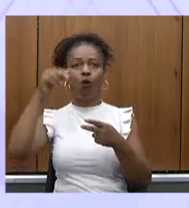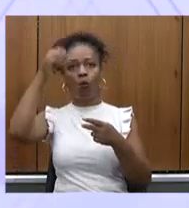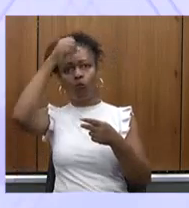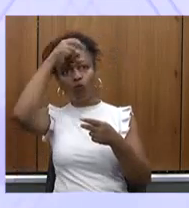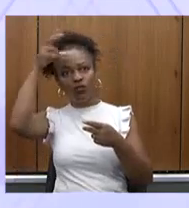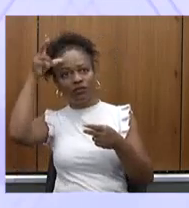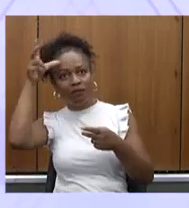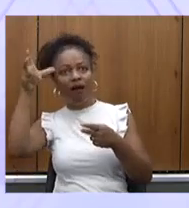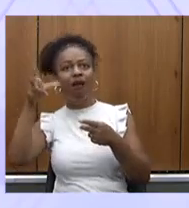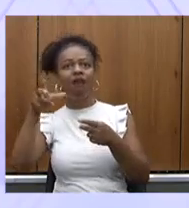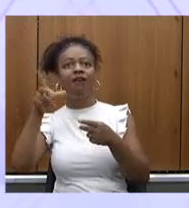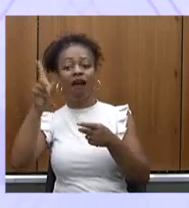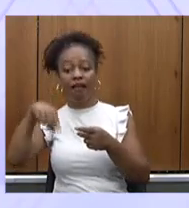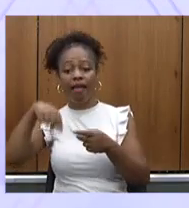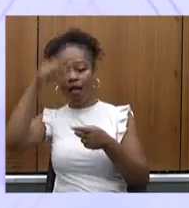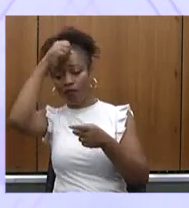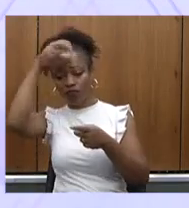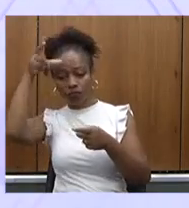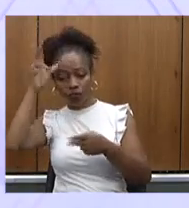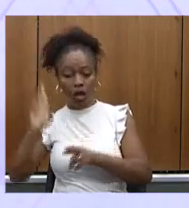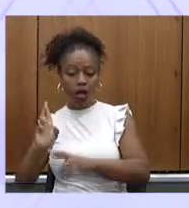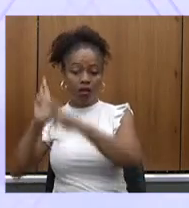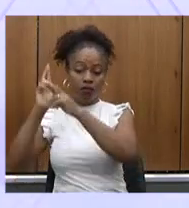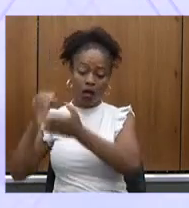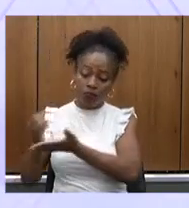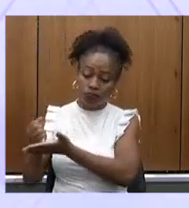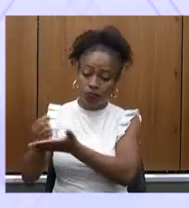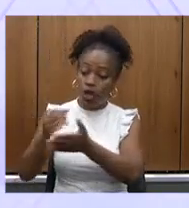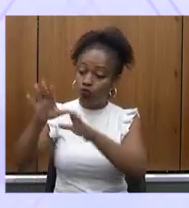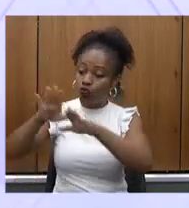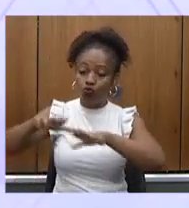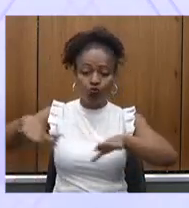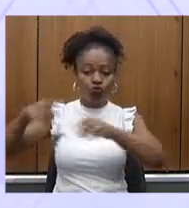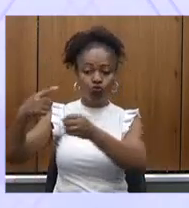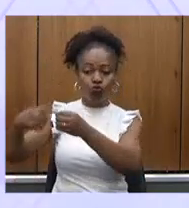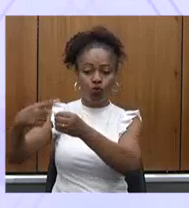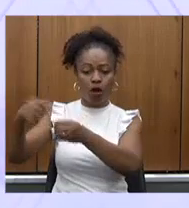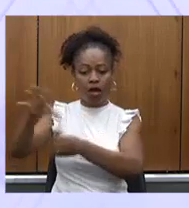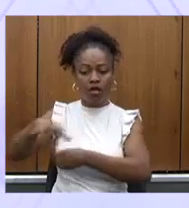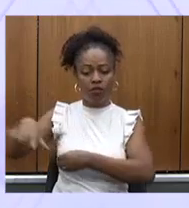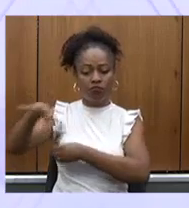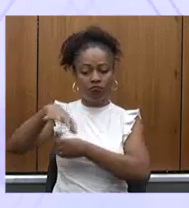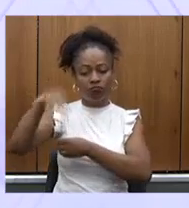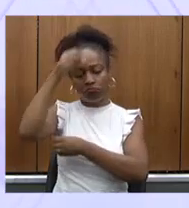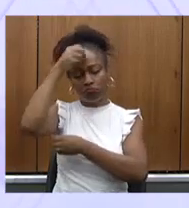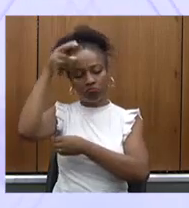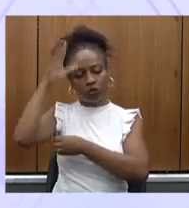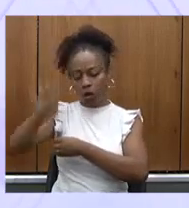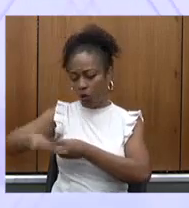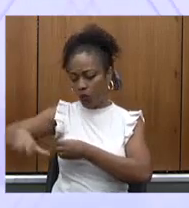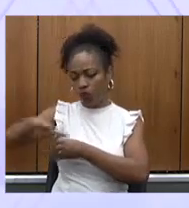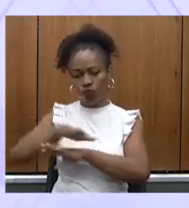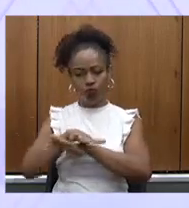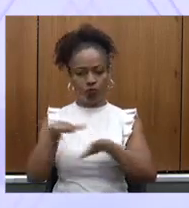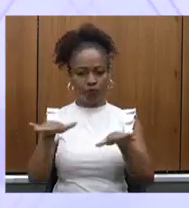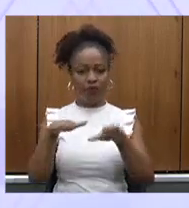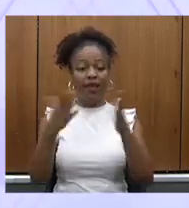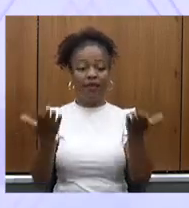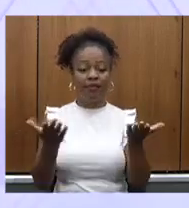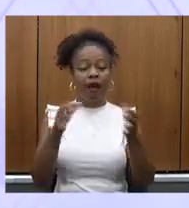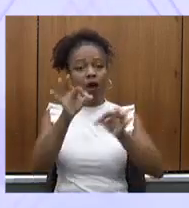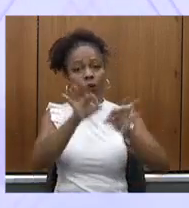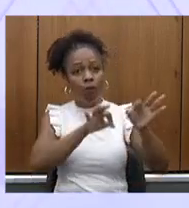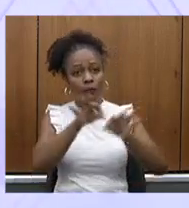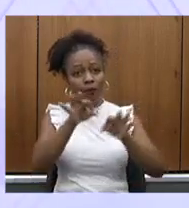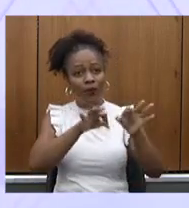pelo município e atende apenas aquela região lá do município. Então, esse projeto, ele